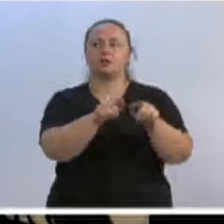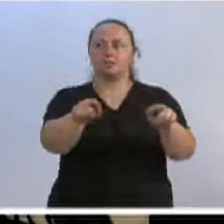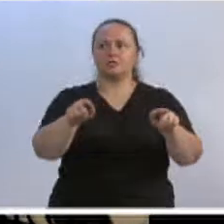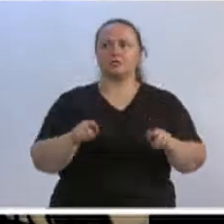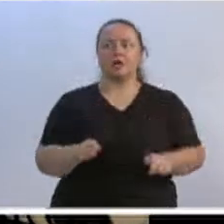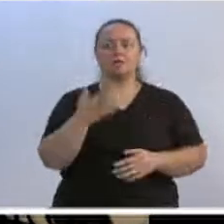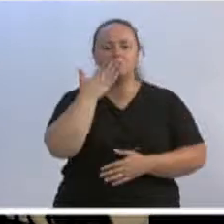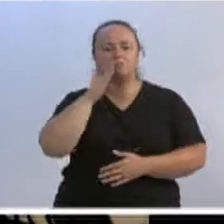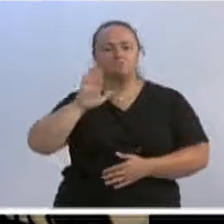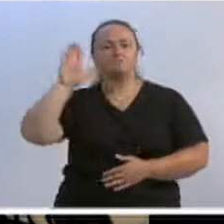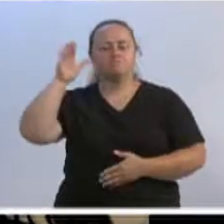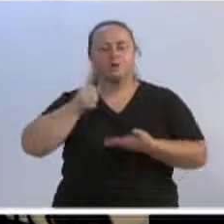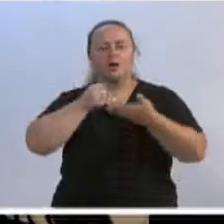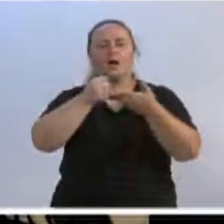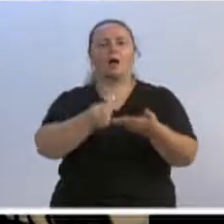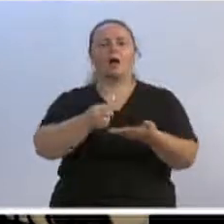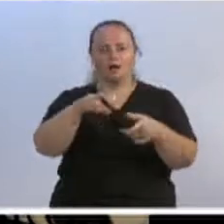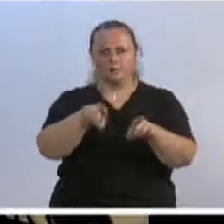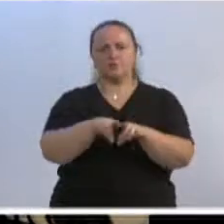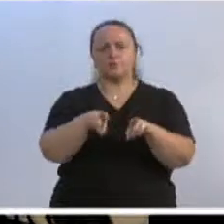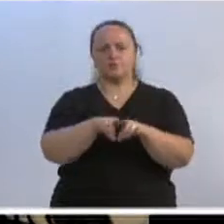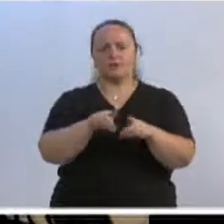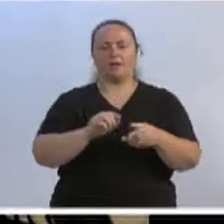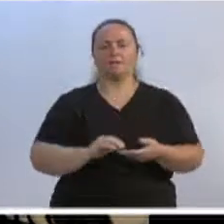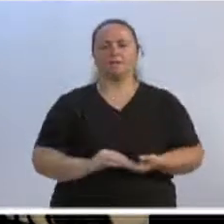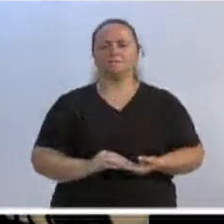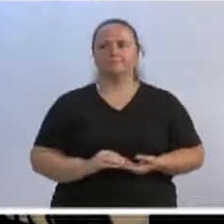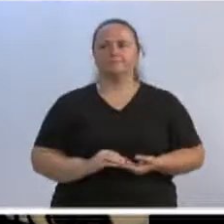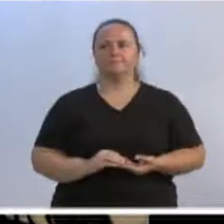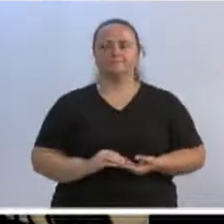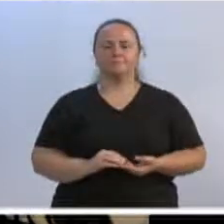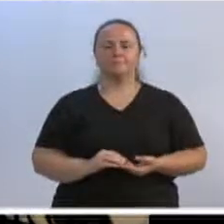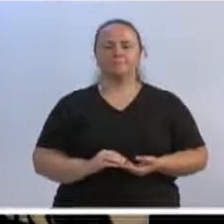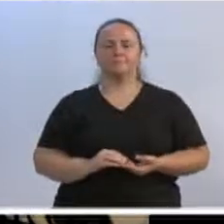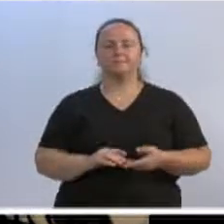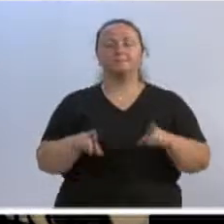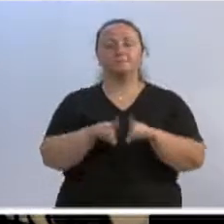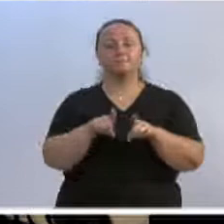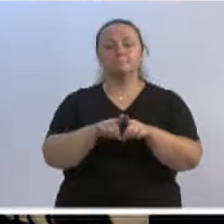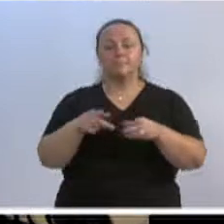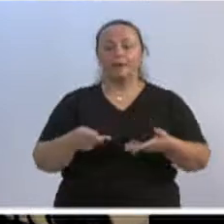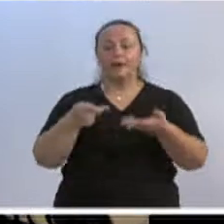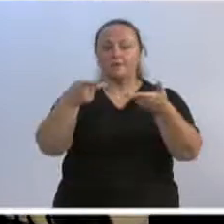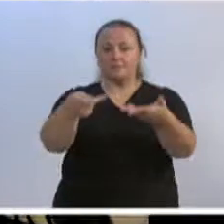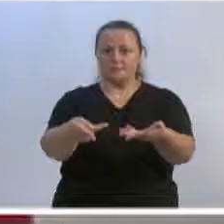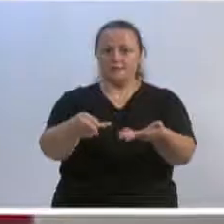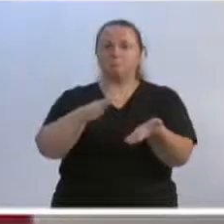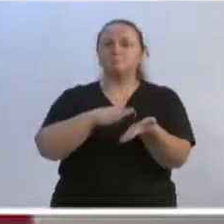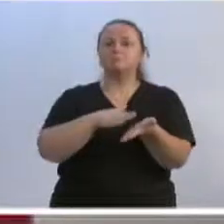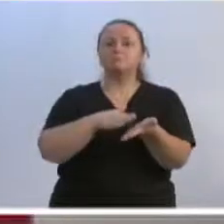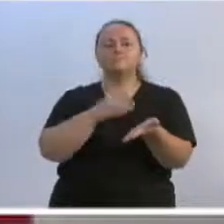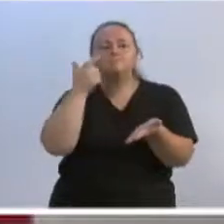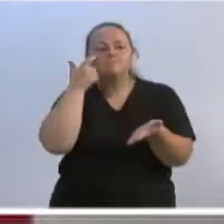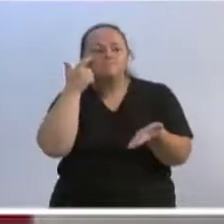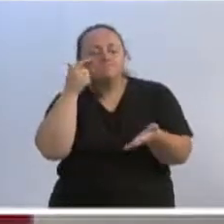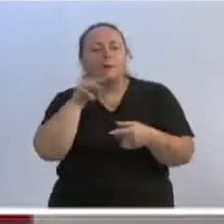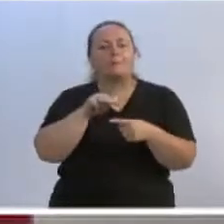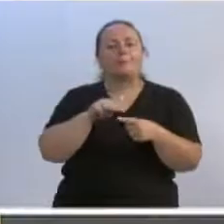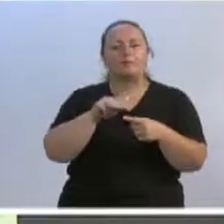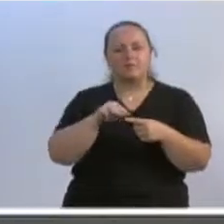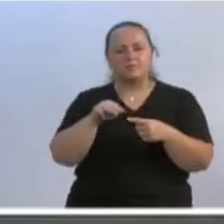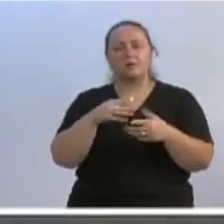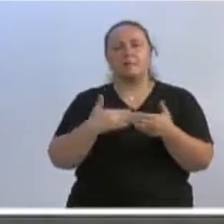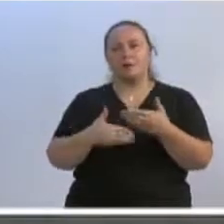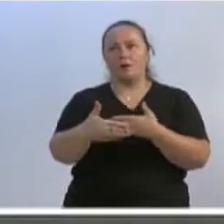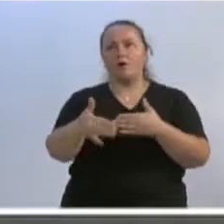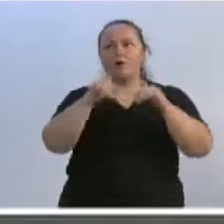pontificou a ajudar. Se puder colocar aqui, além de eu visitar cobrando dos municípios da ANVI, essa campanha em